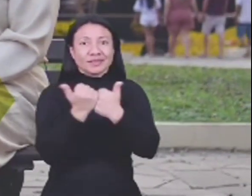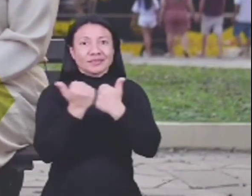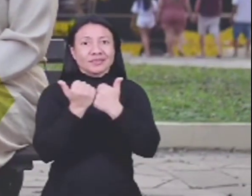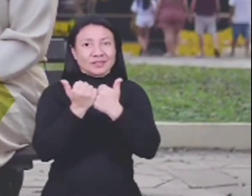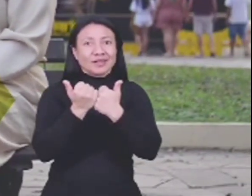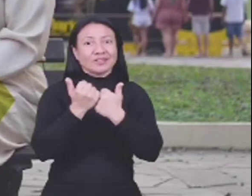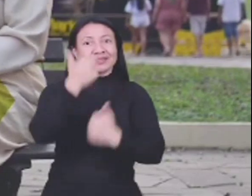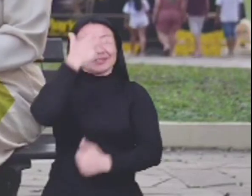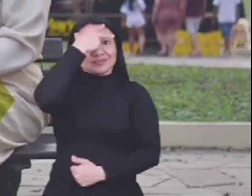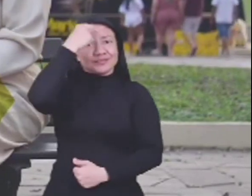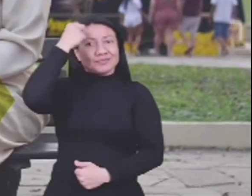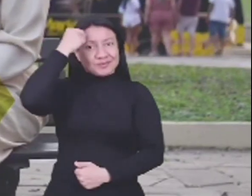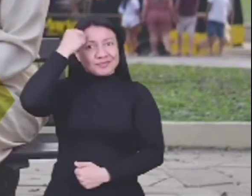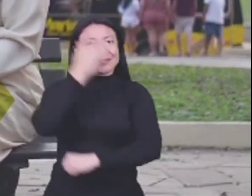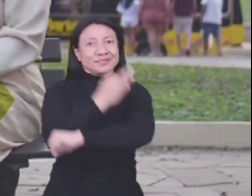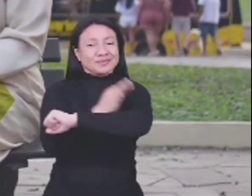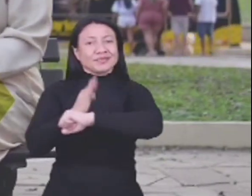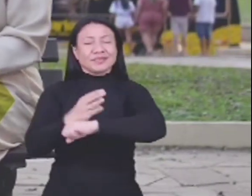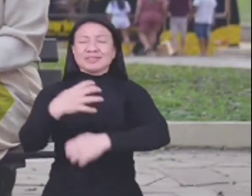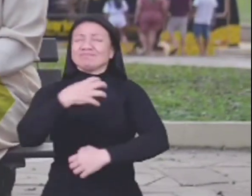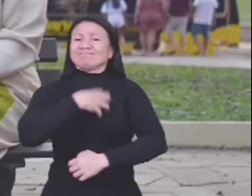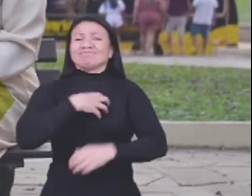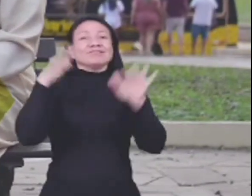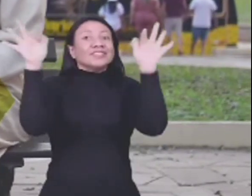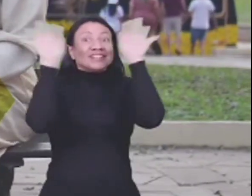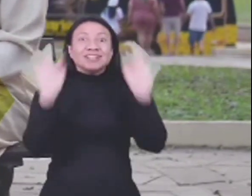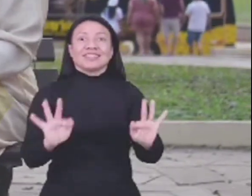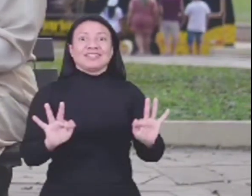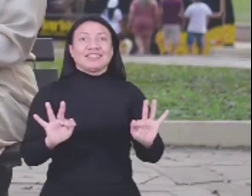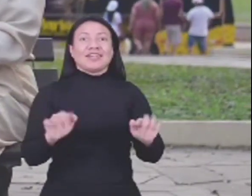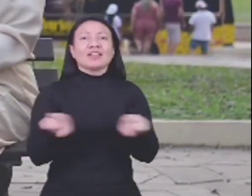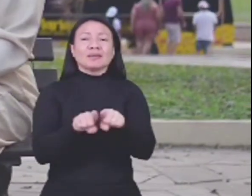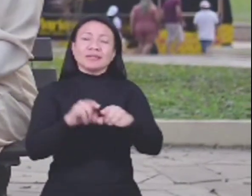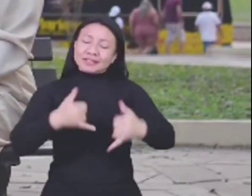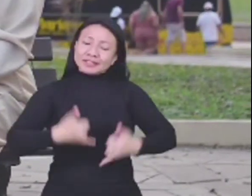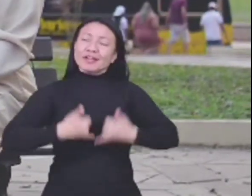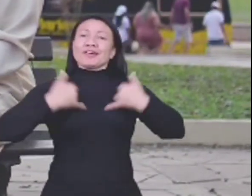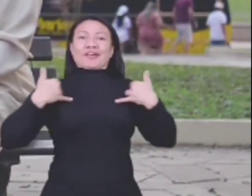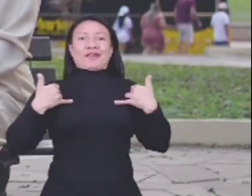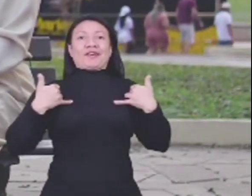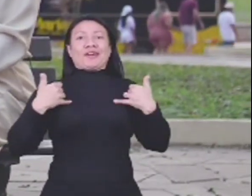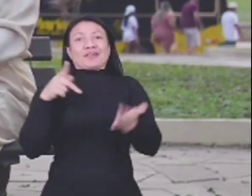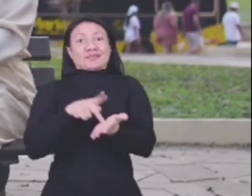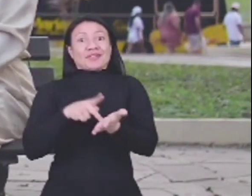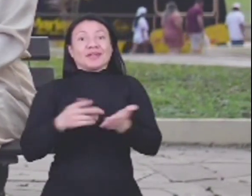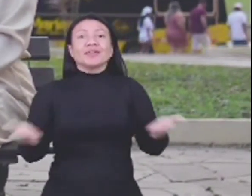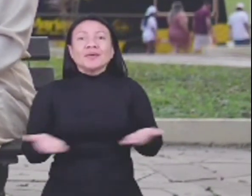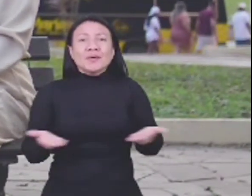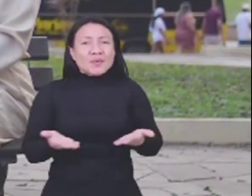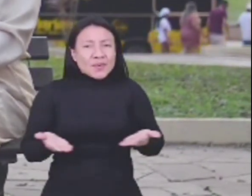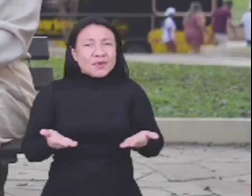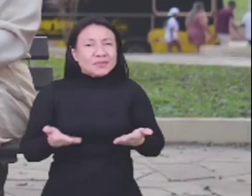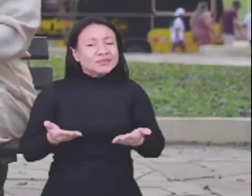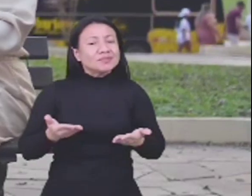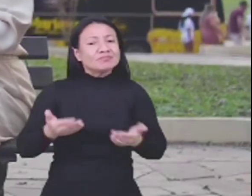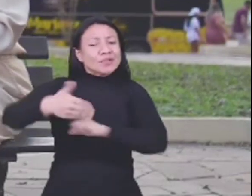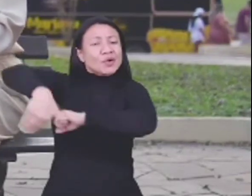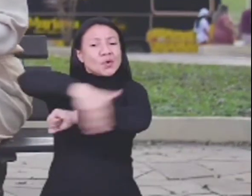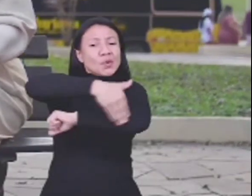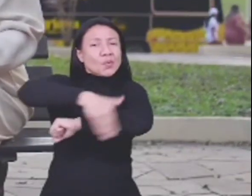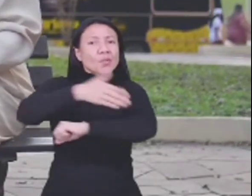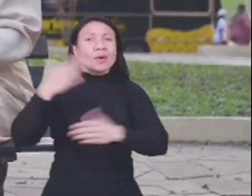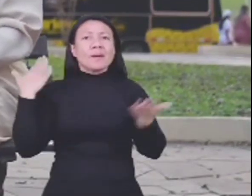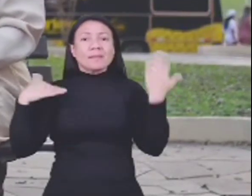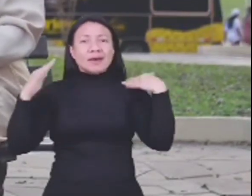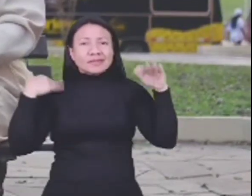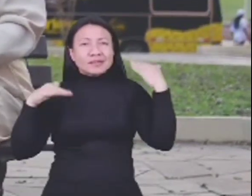-prefeita de Francisco Beltrão, eu fiquei muito feliz e muito honrada também. E hoje, quando eu passo nas